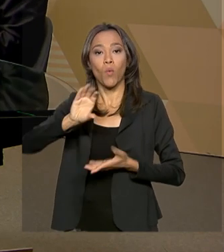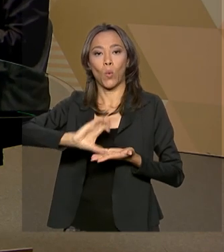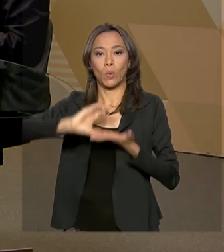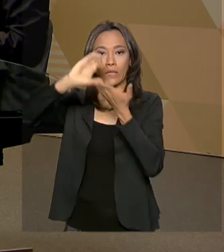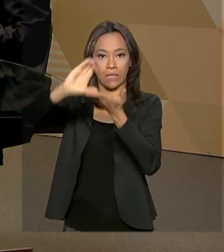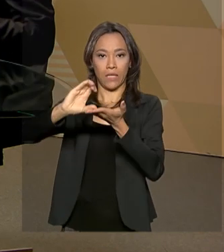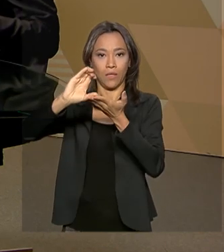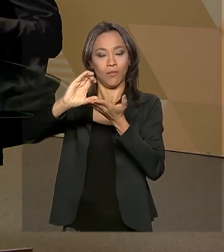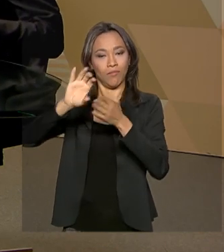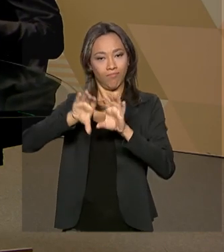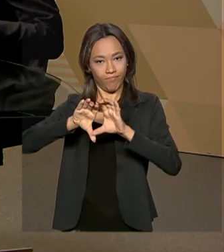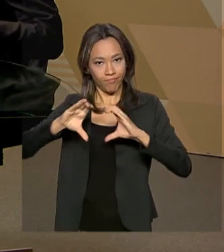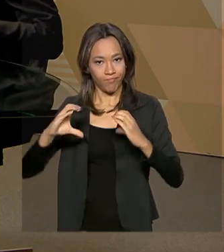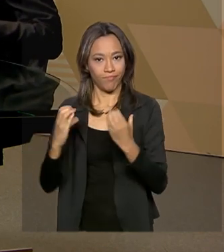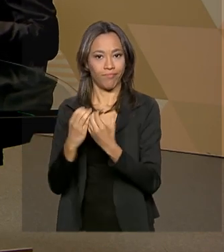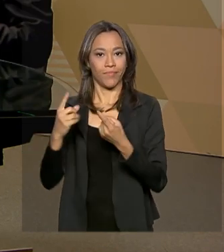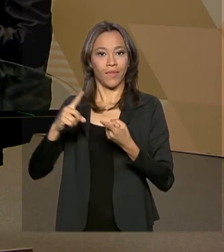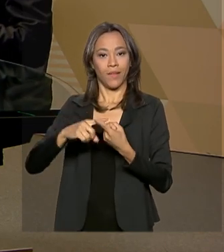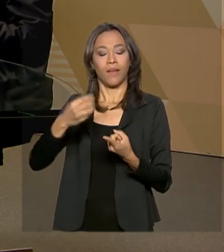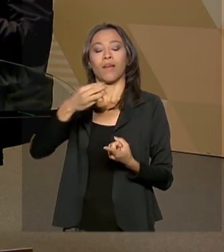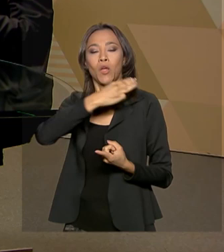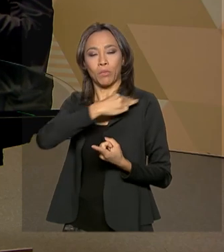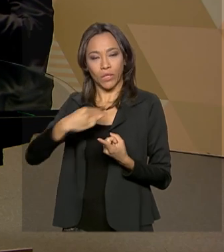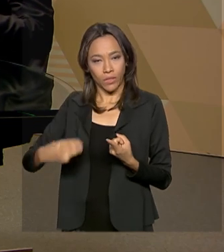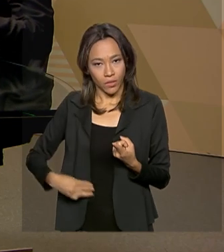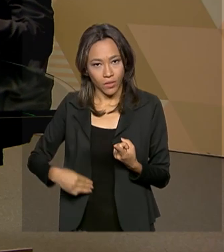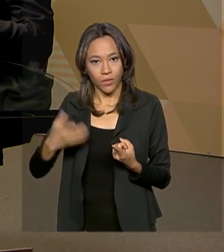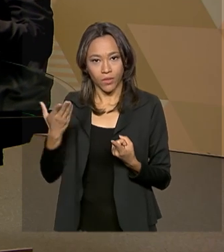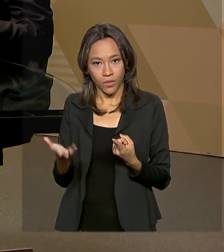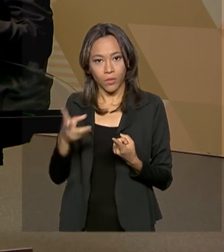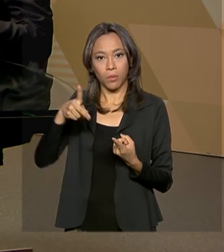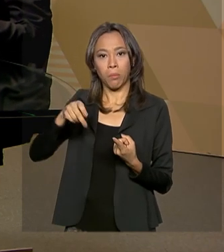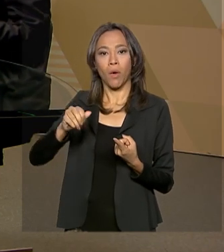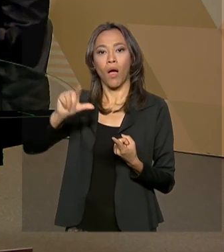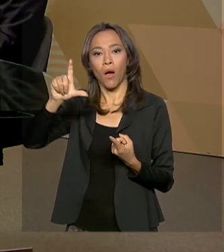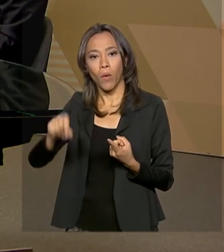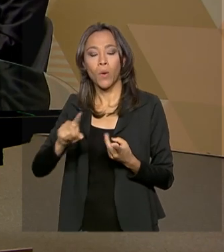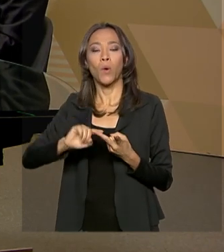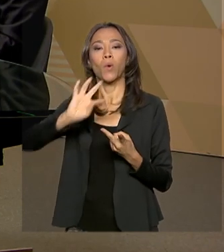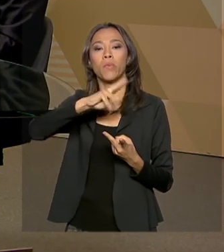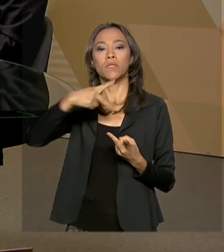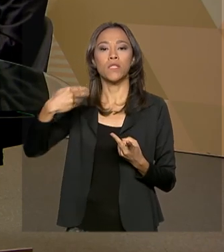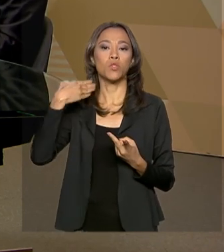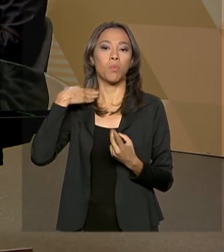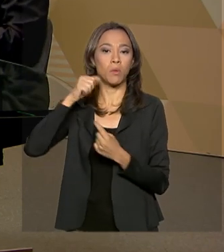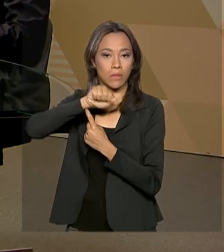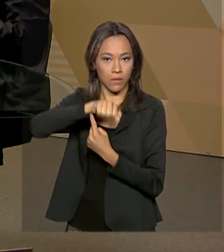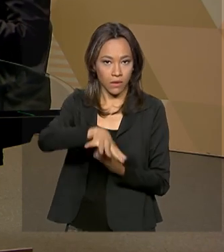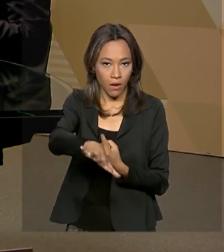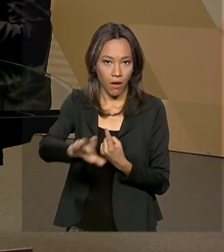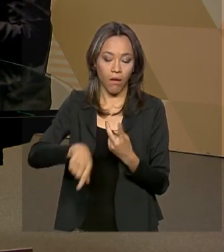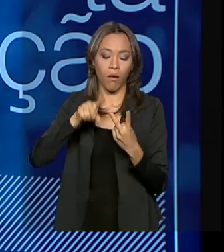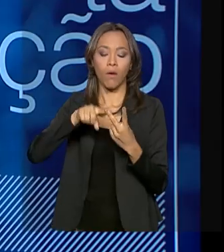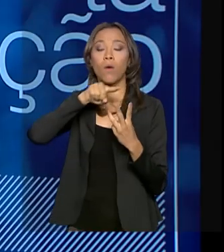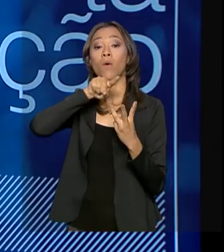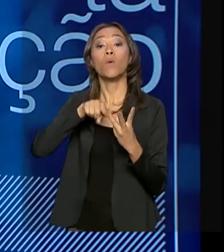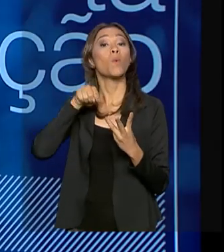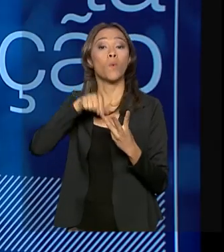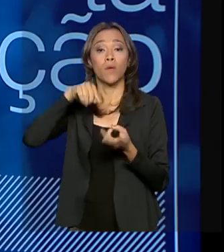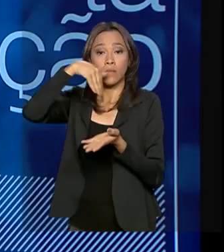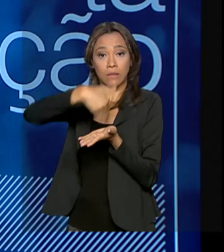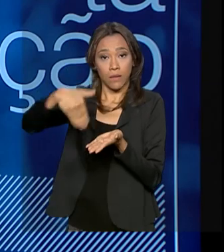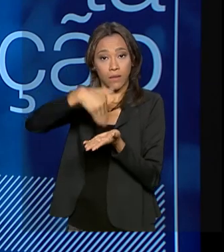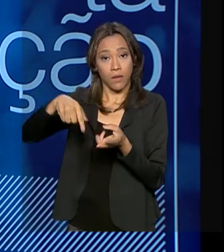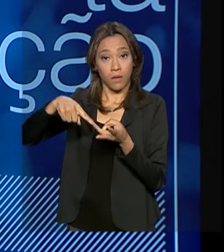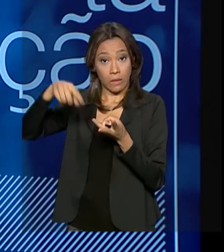que o ministro Paulo Guedes, o meu chefe, o presidente do Banco Central, o Roberto Campos, e o secretário